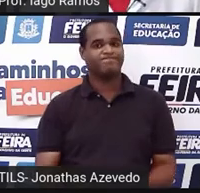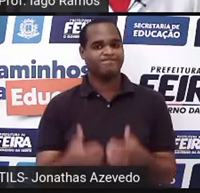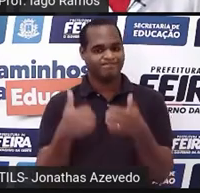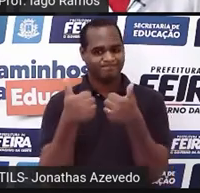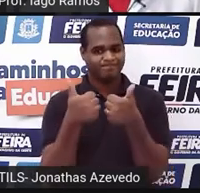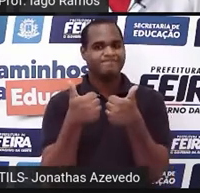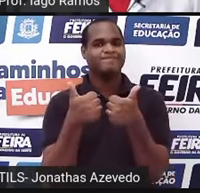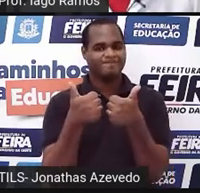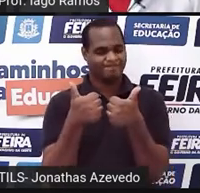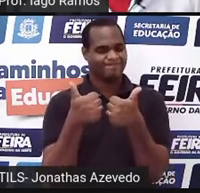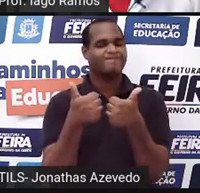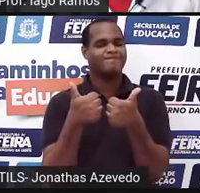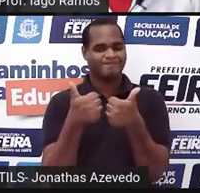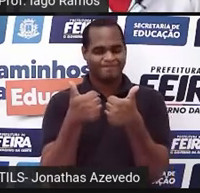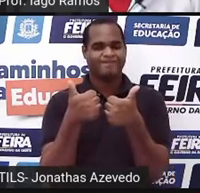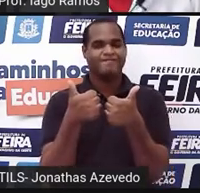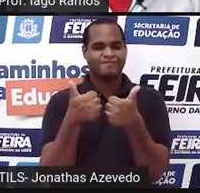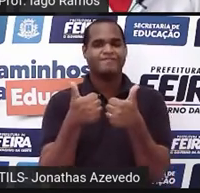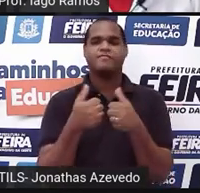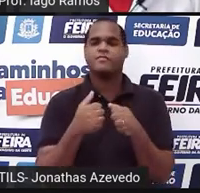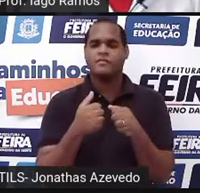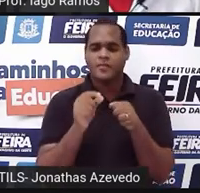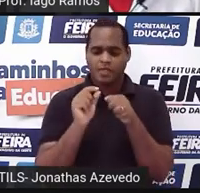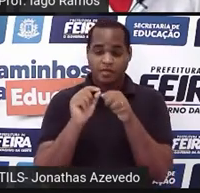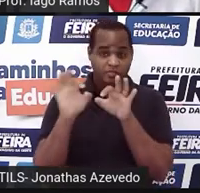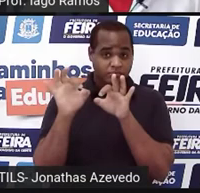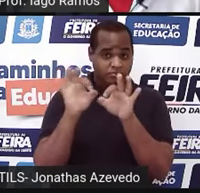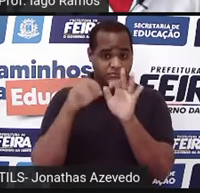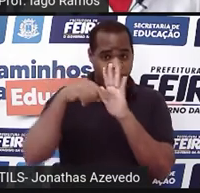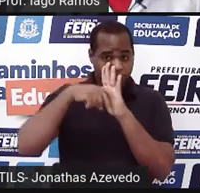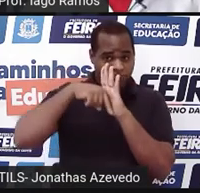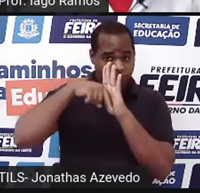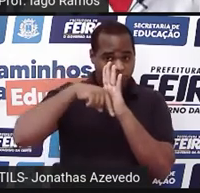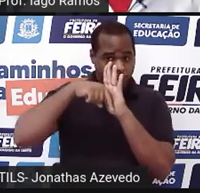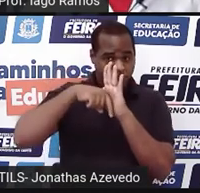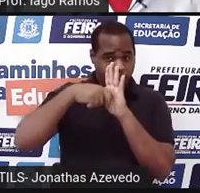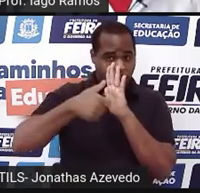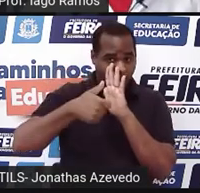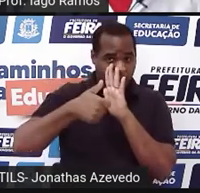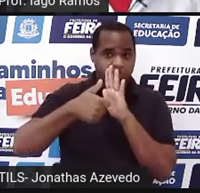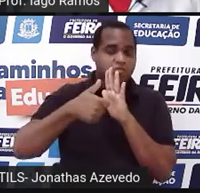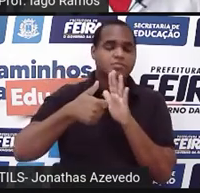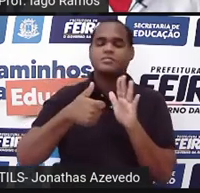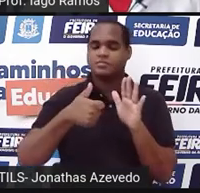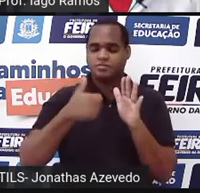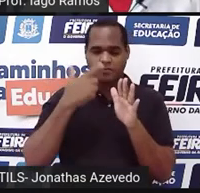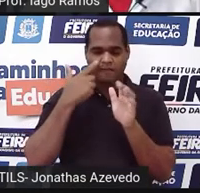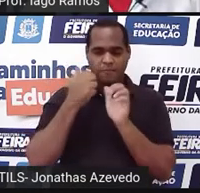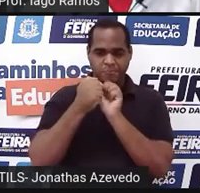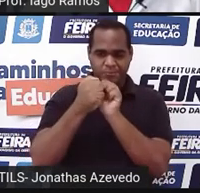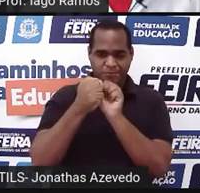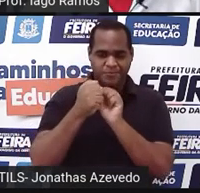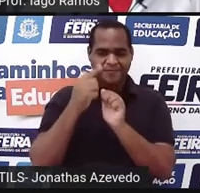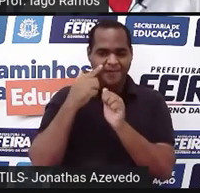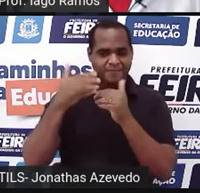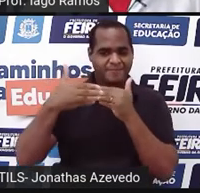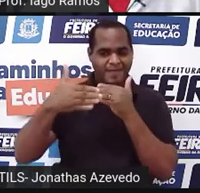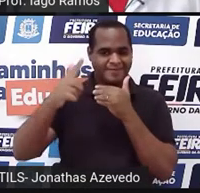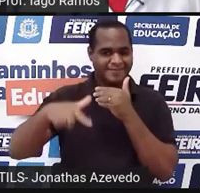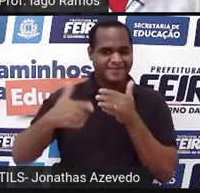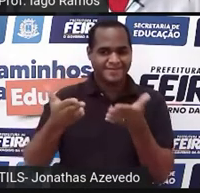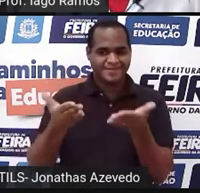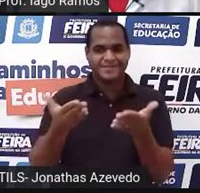Belezinha, é isso aí. Fez aí a sua avaliação. Vamos juntos? Vamos lá, vamos avançar?